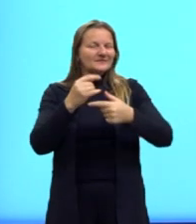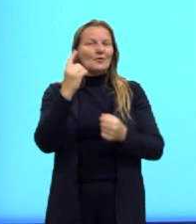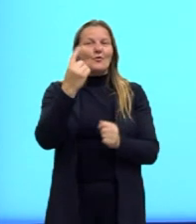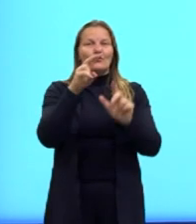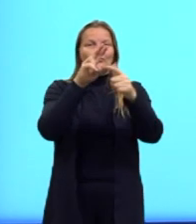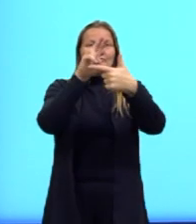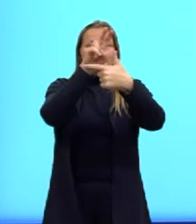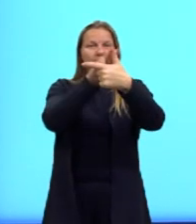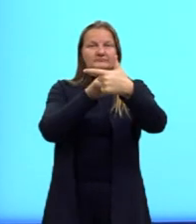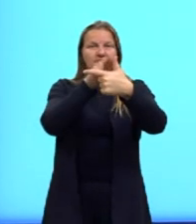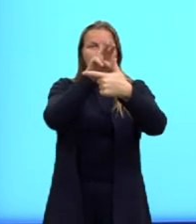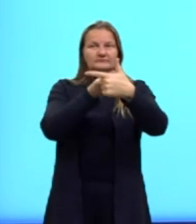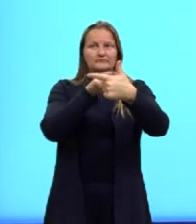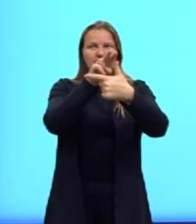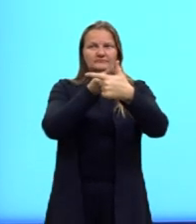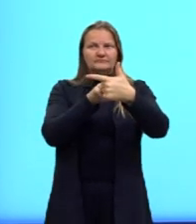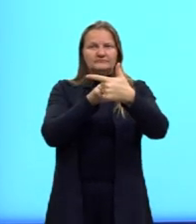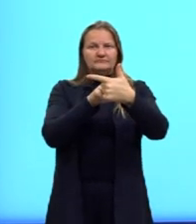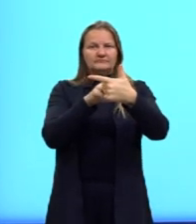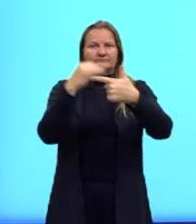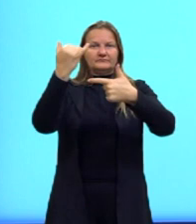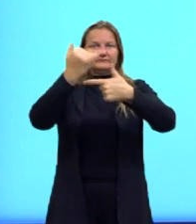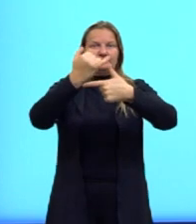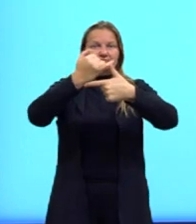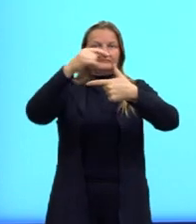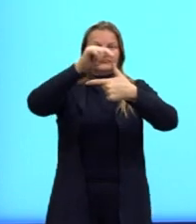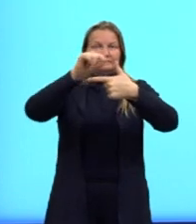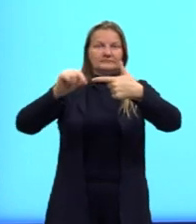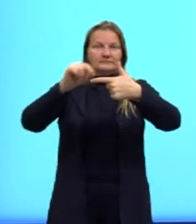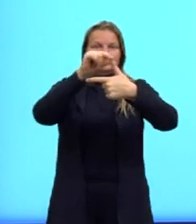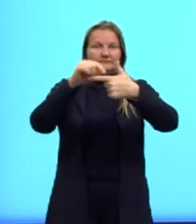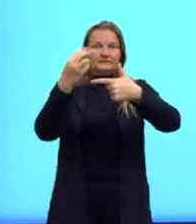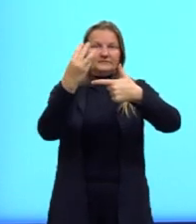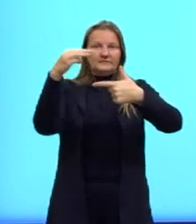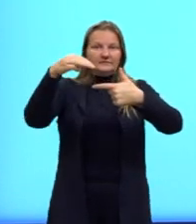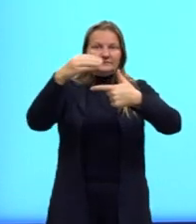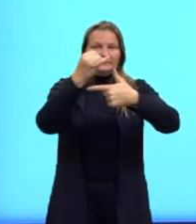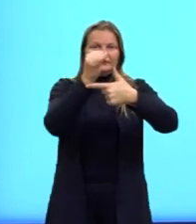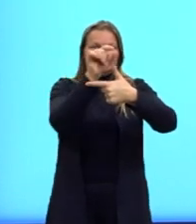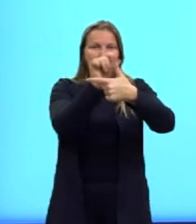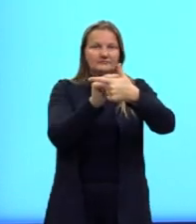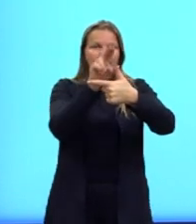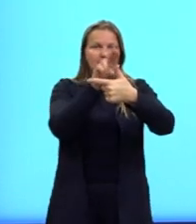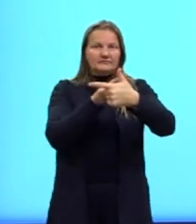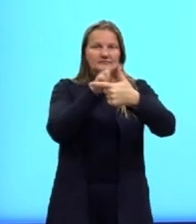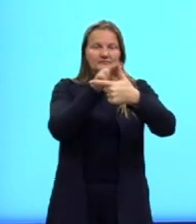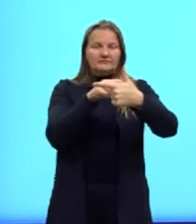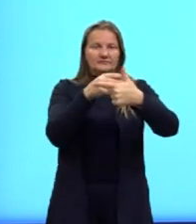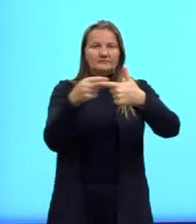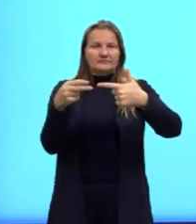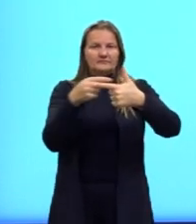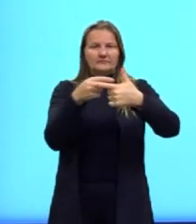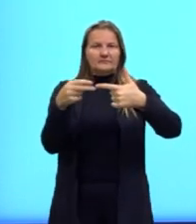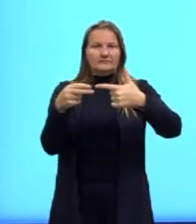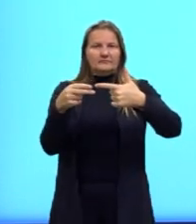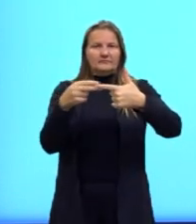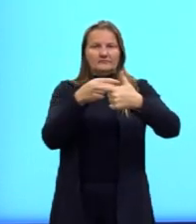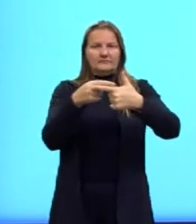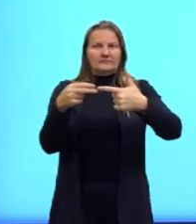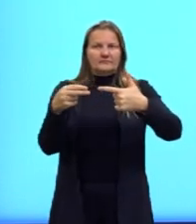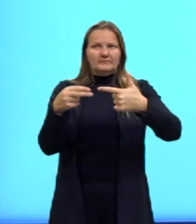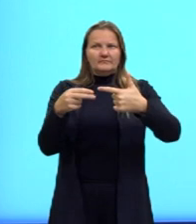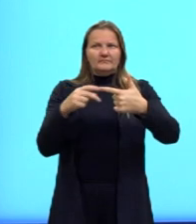catetos, desculpa, aqui é a hipotenusa, que mede 3 metros. E um dos catetos aqui, que seria o cateto aquele que está no chão,